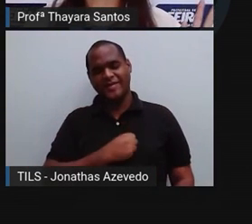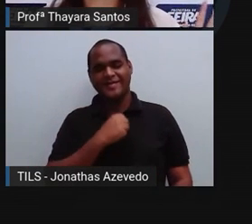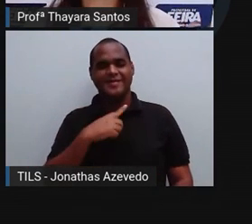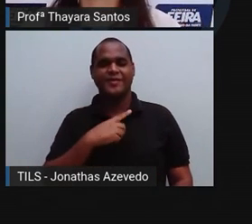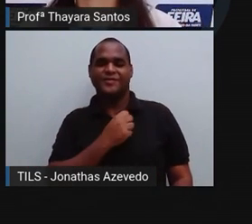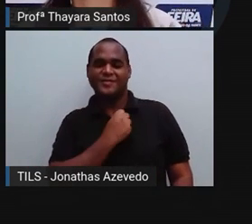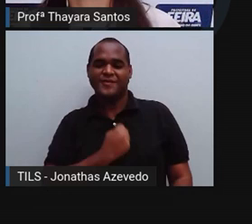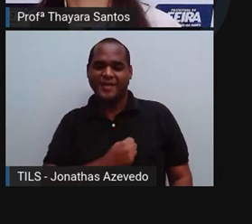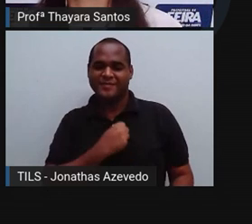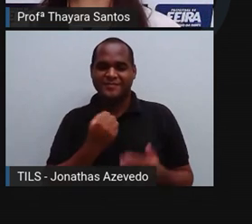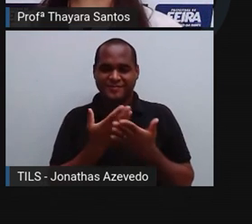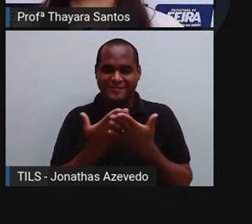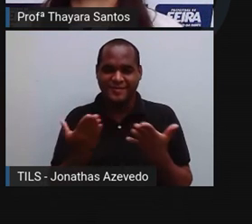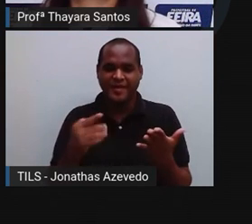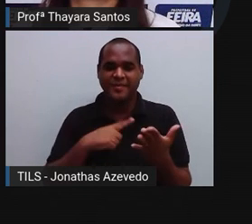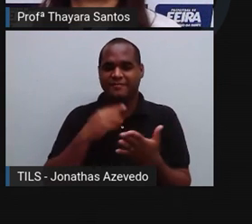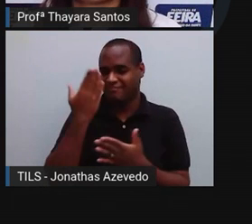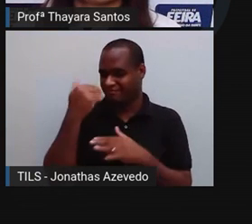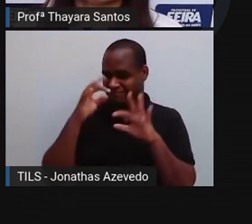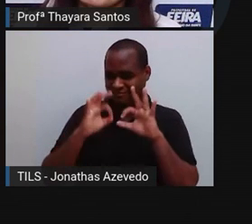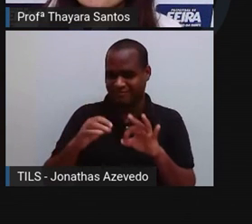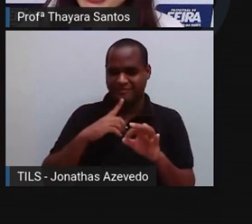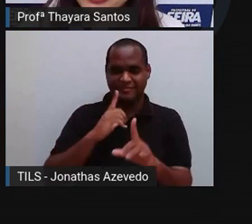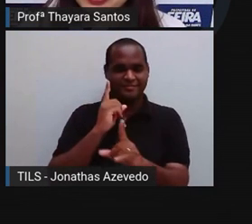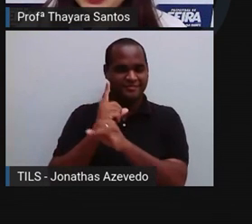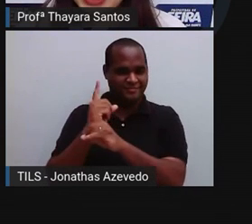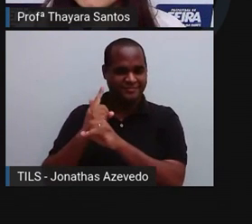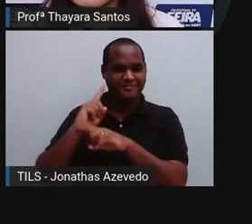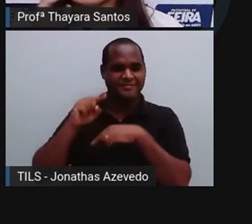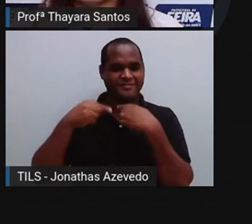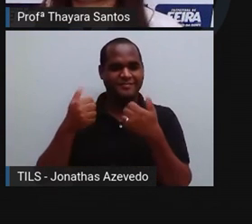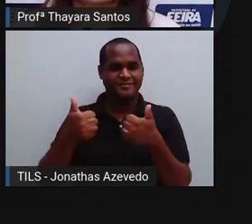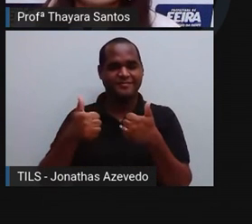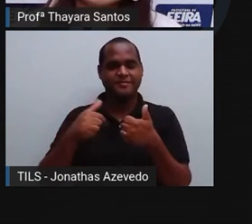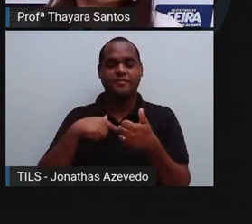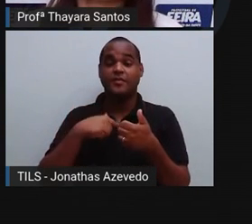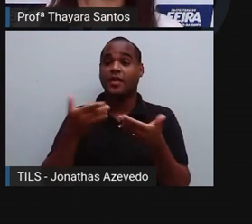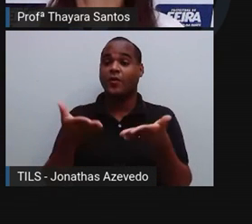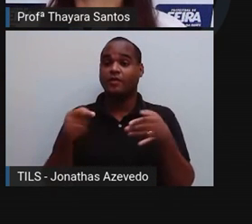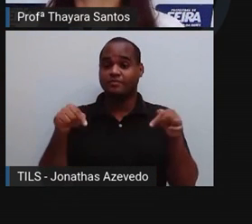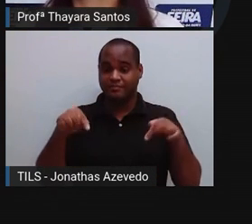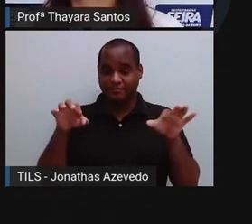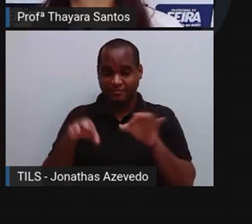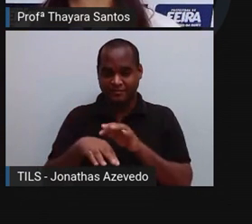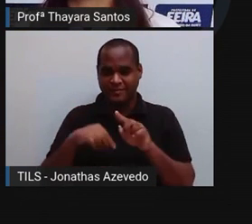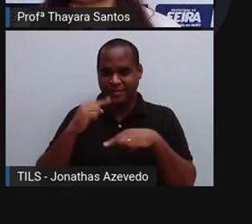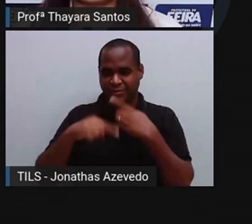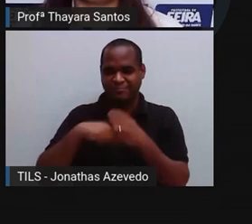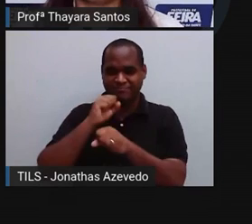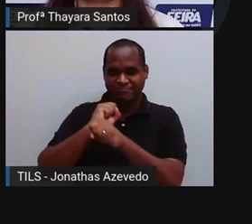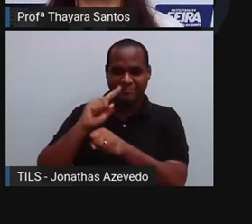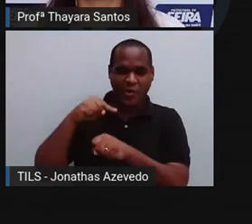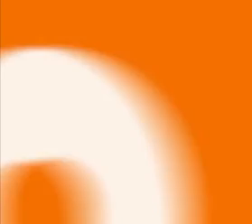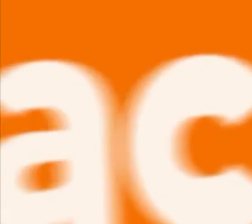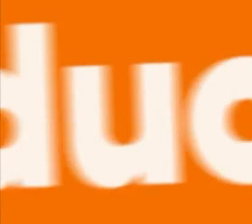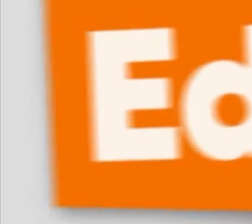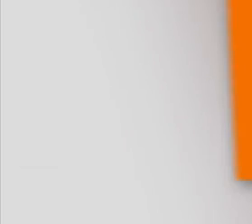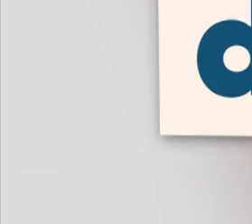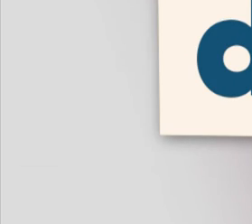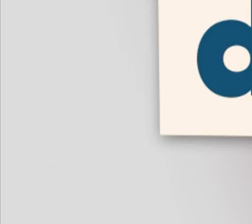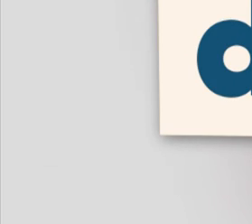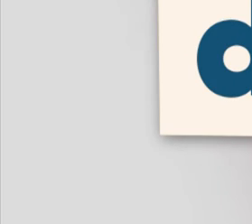ficar morrendo de saudade de vocês. Mas eu sei que a gente se encontra muito em breve. Então, eu fico por aqui e aguardo vocês na próxima aula.